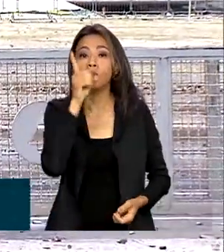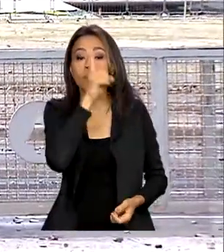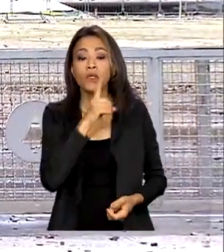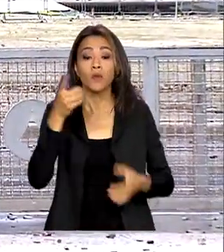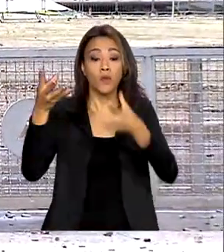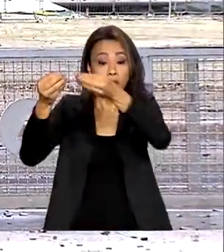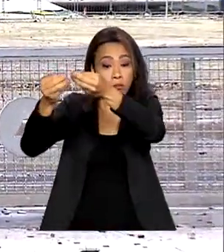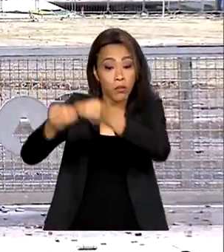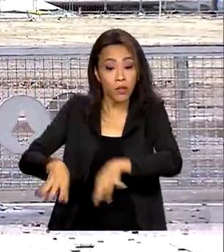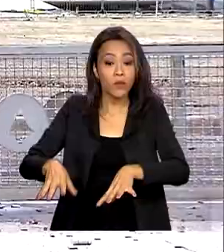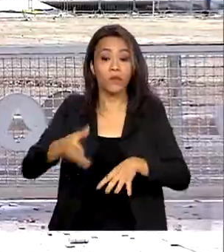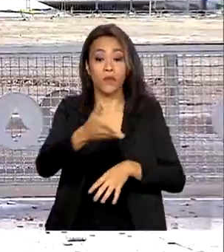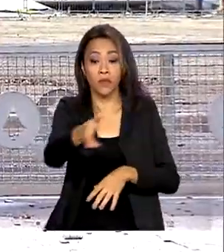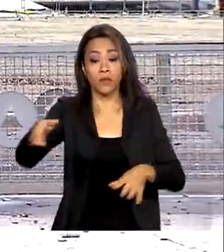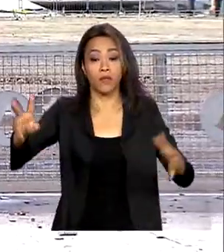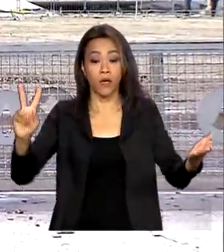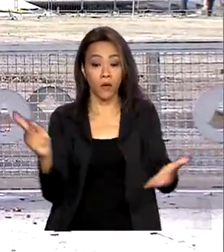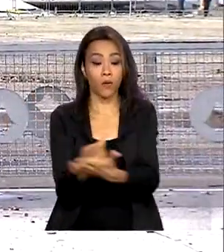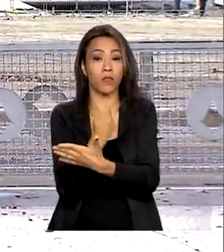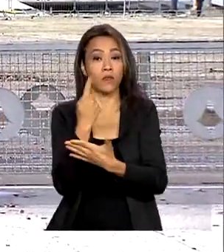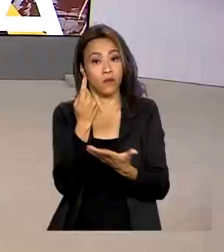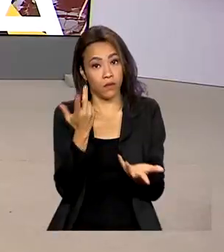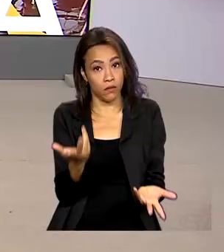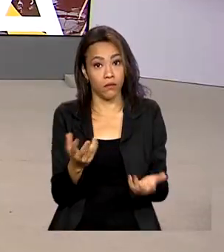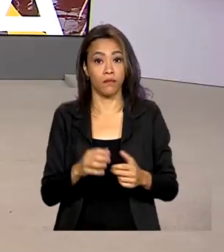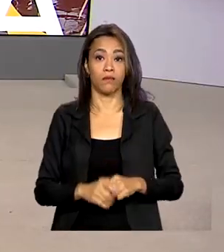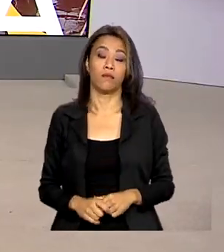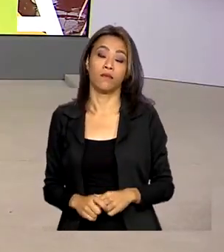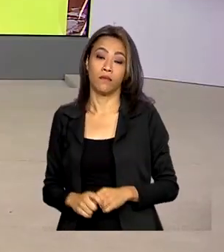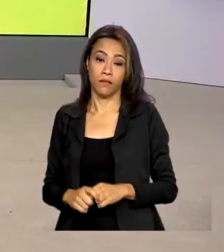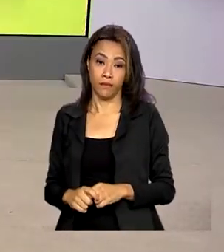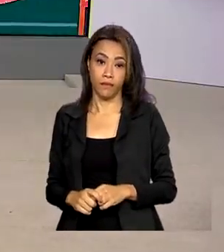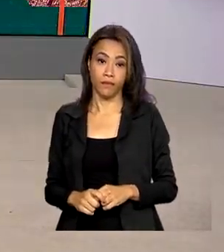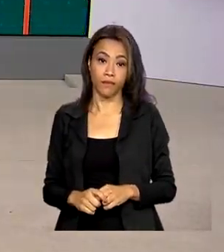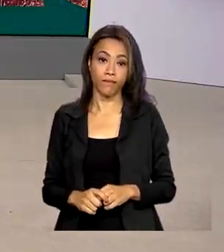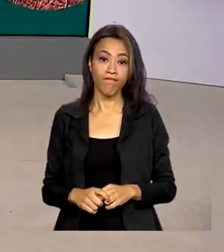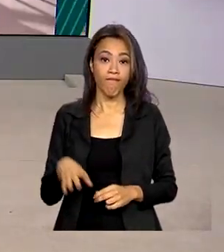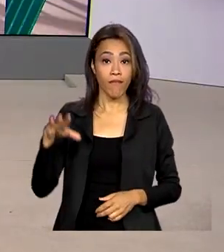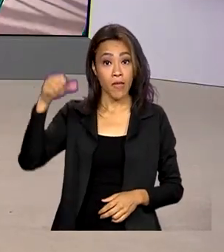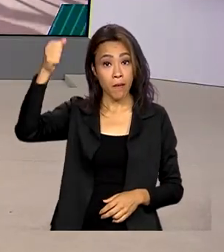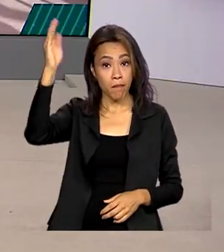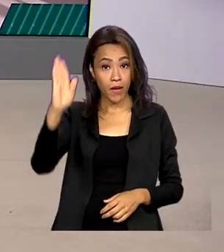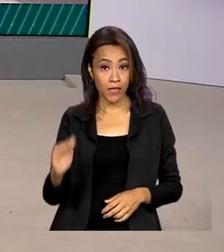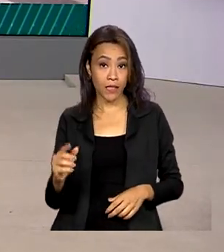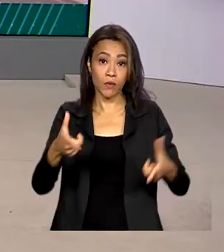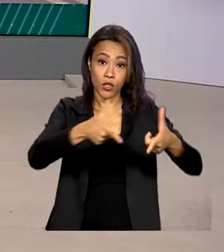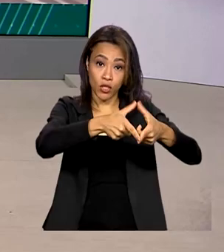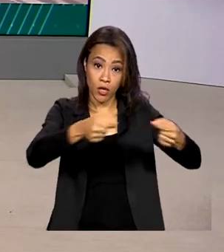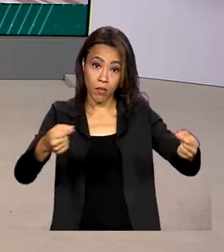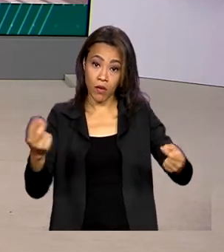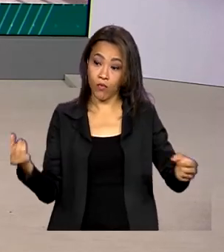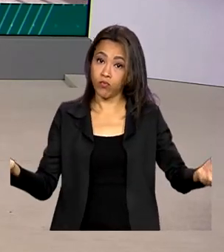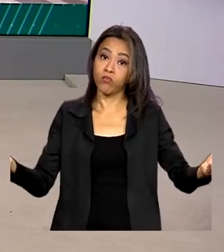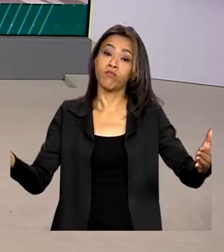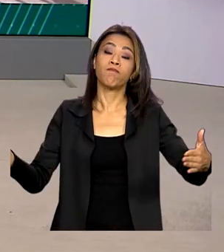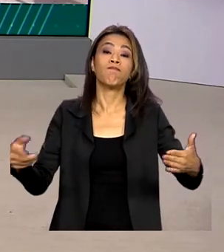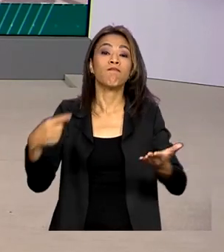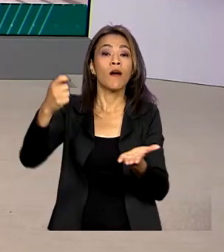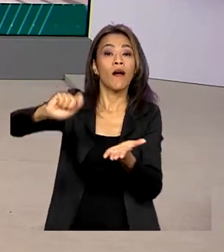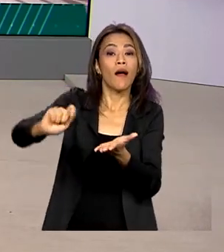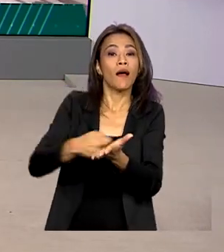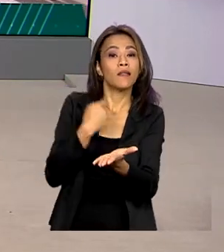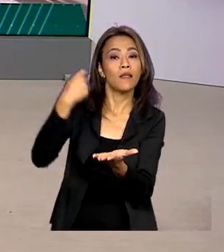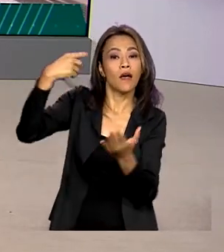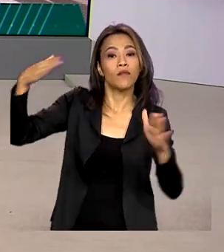causados ao patrimônio cultural brasileiro. Brasil e Japão assinaram um termo complementar ao